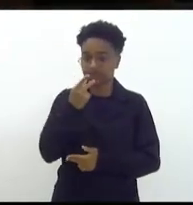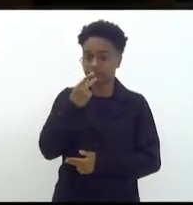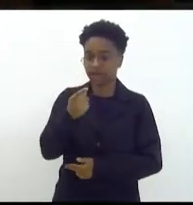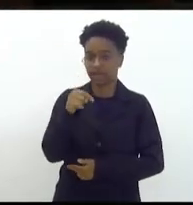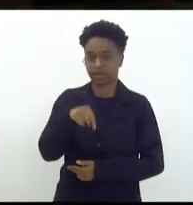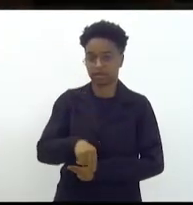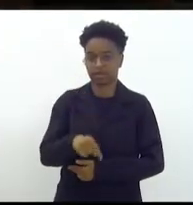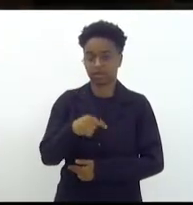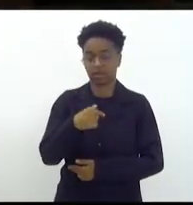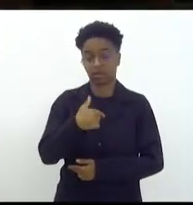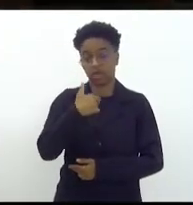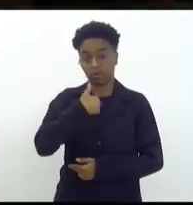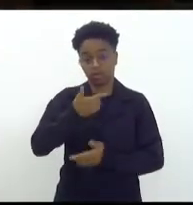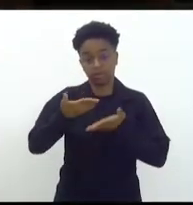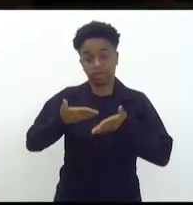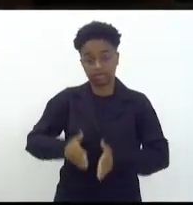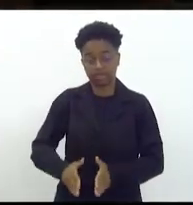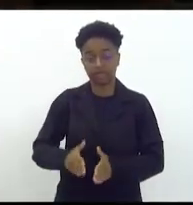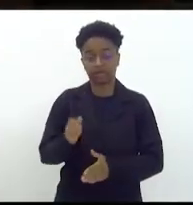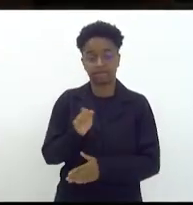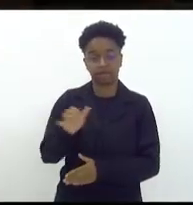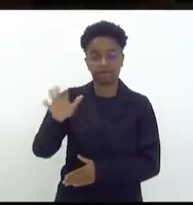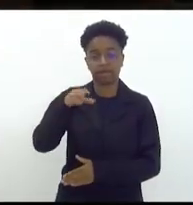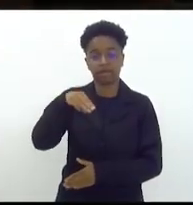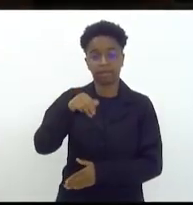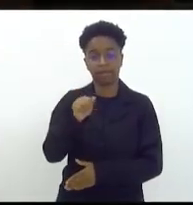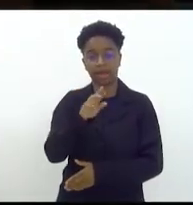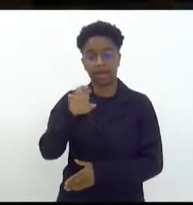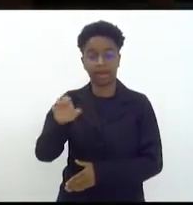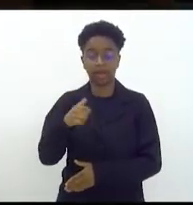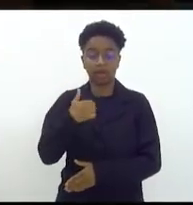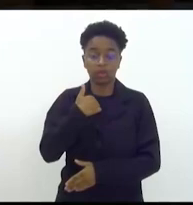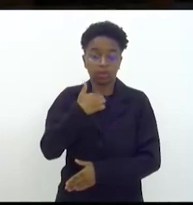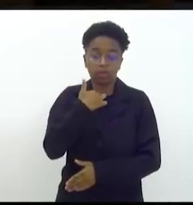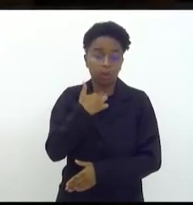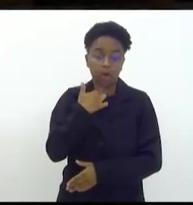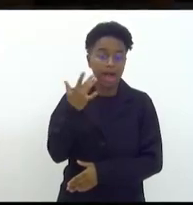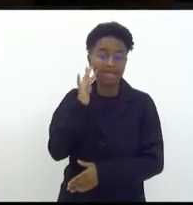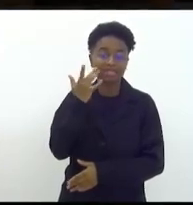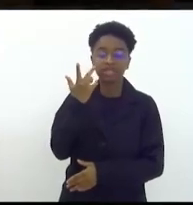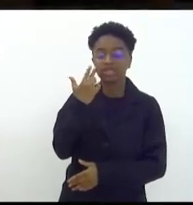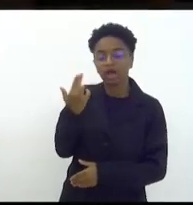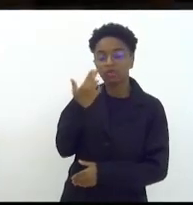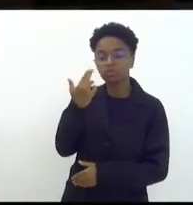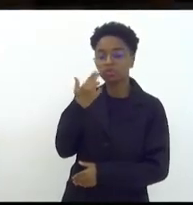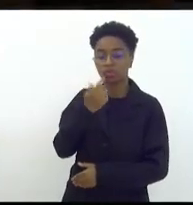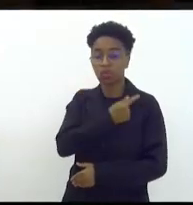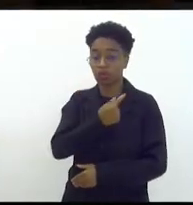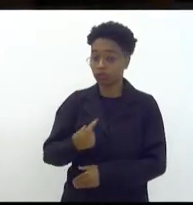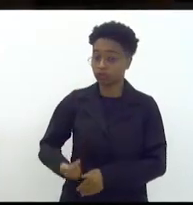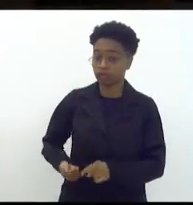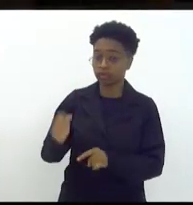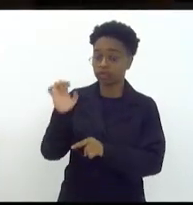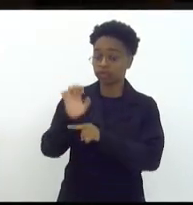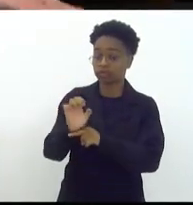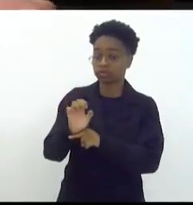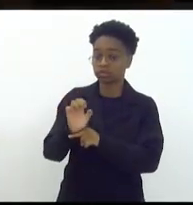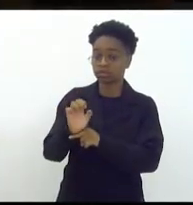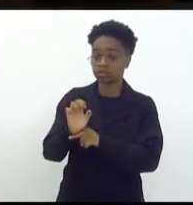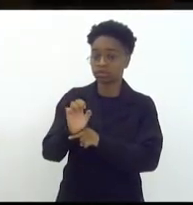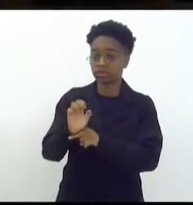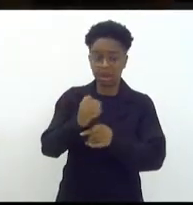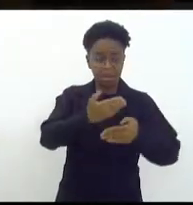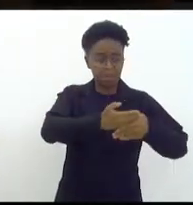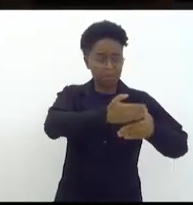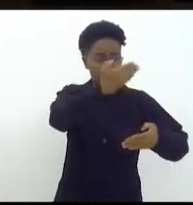eu como cria da favela da Maré não posso achar razoável que o governador do estado mure